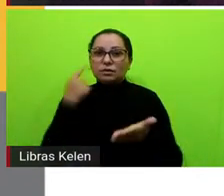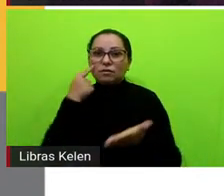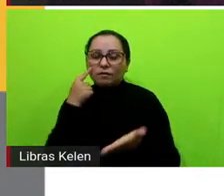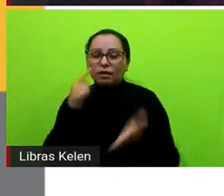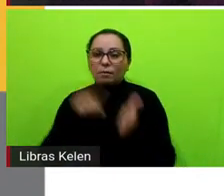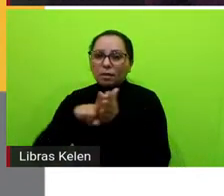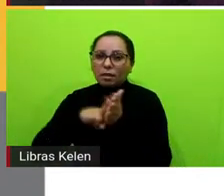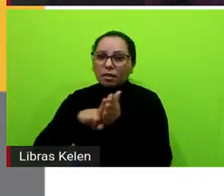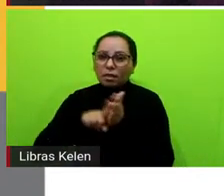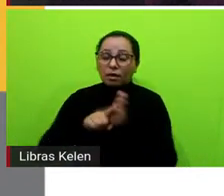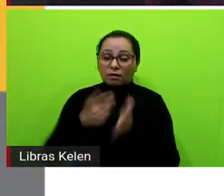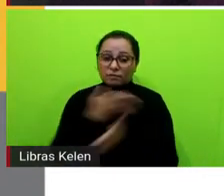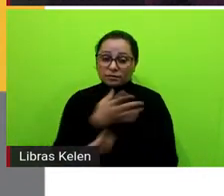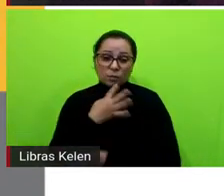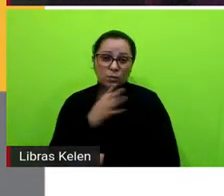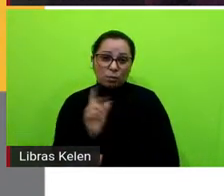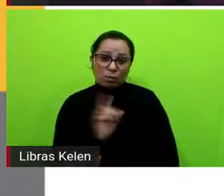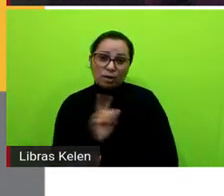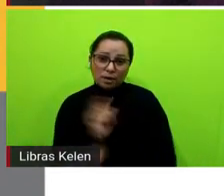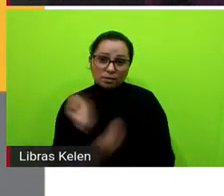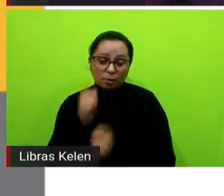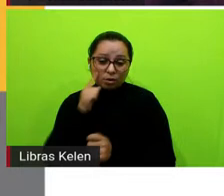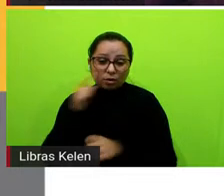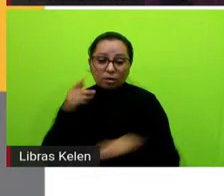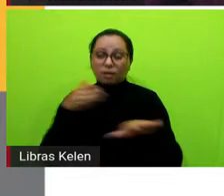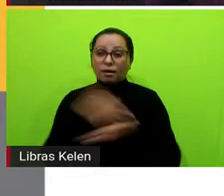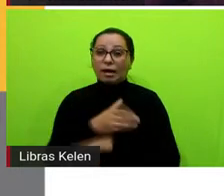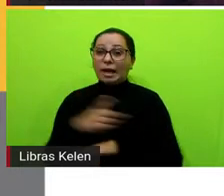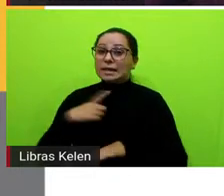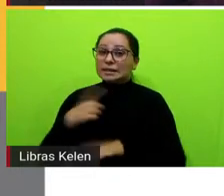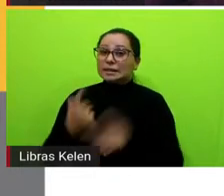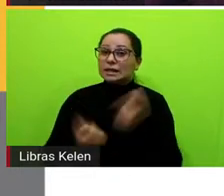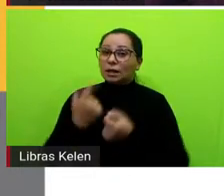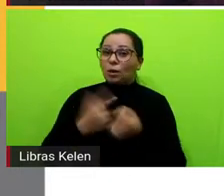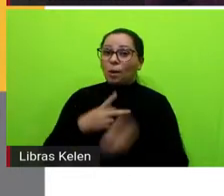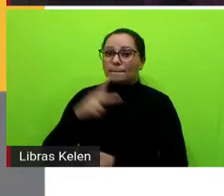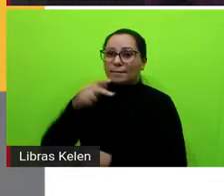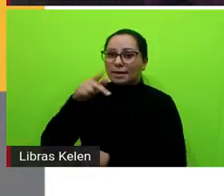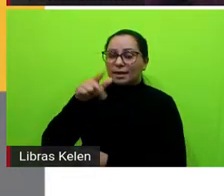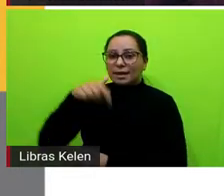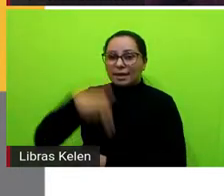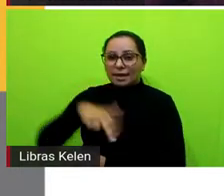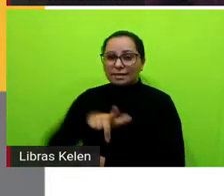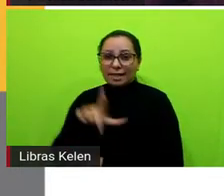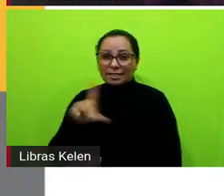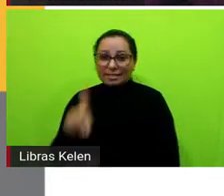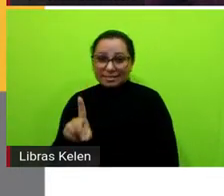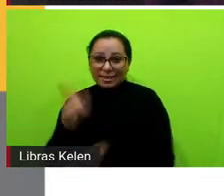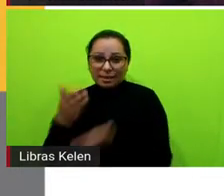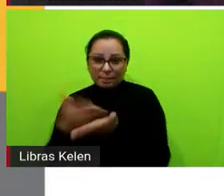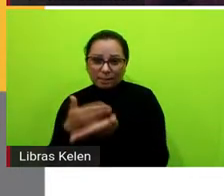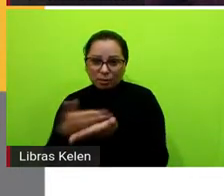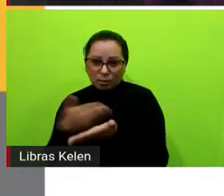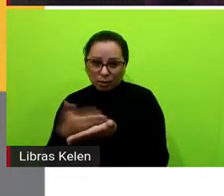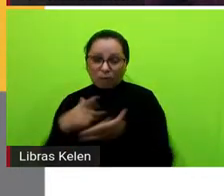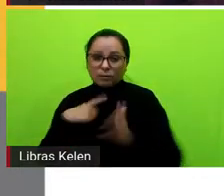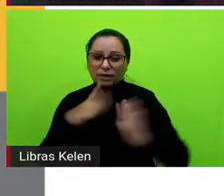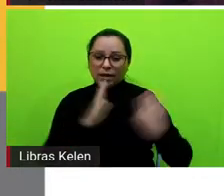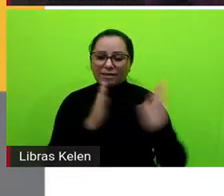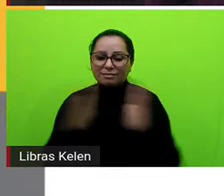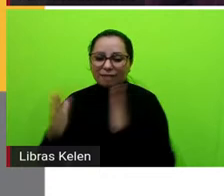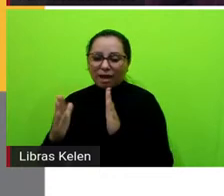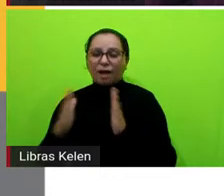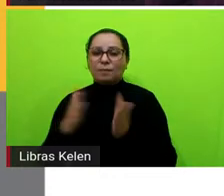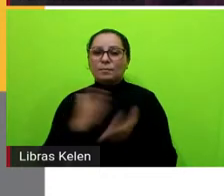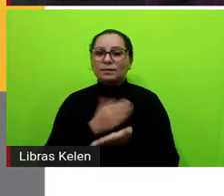vocês não conheçam tem os guias do PNLD literário ele é separado por etapas tem anos iniciais anos